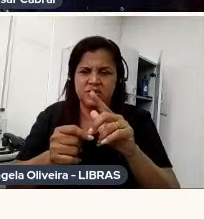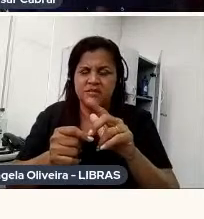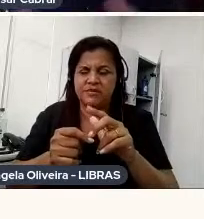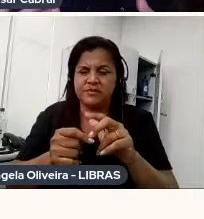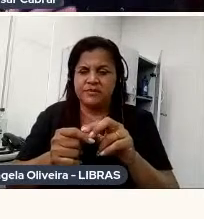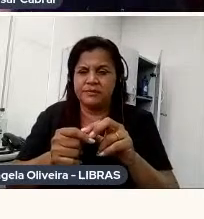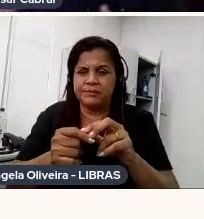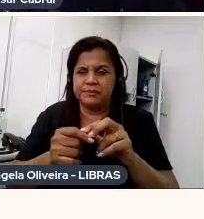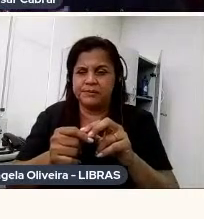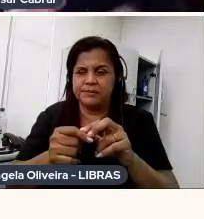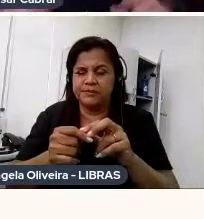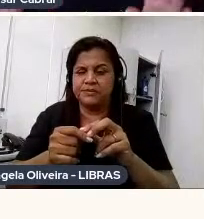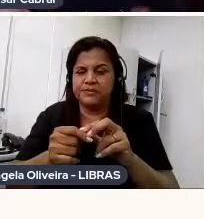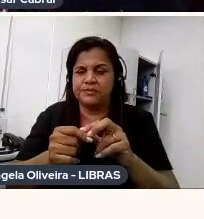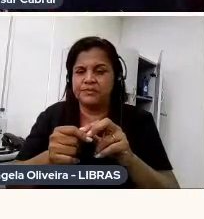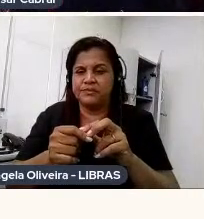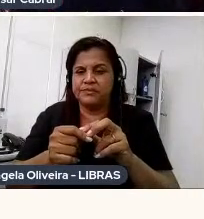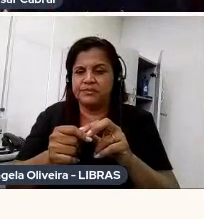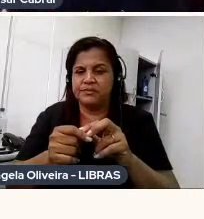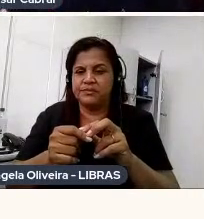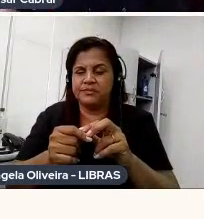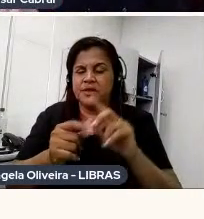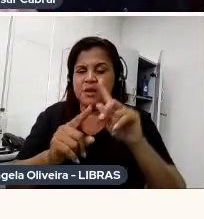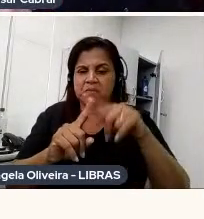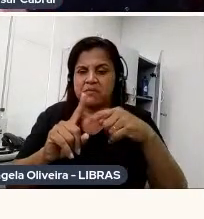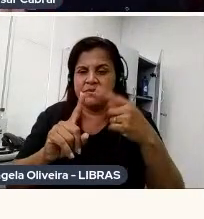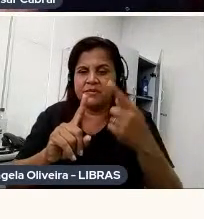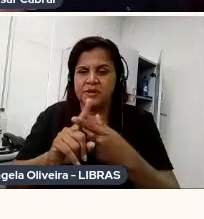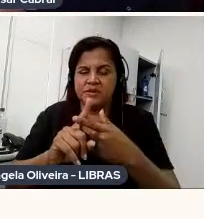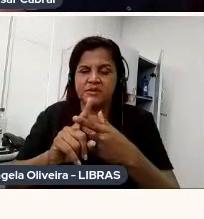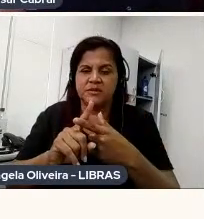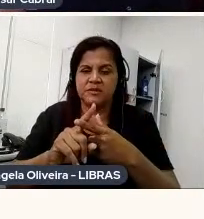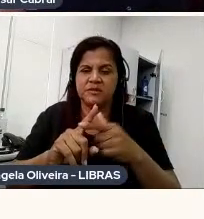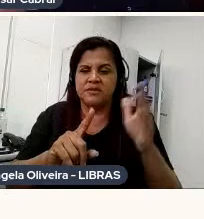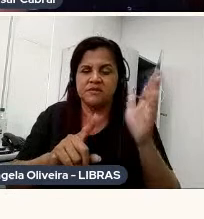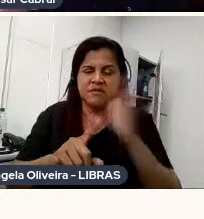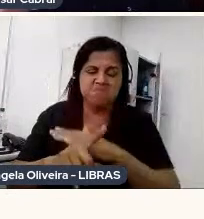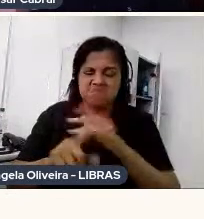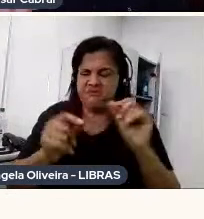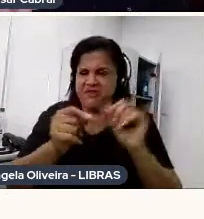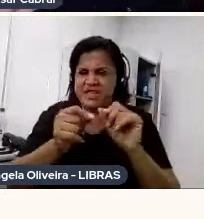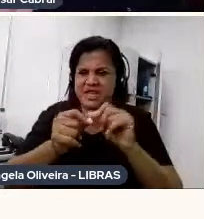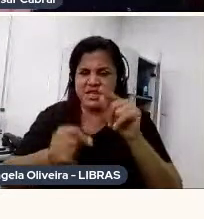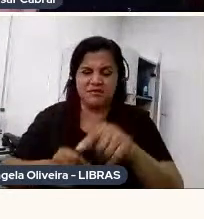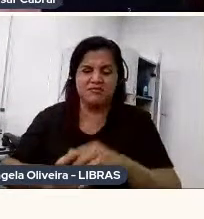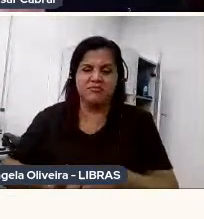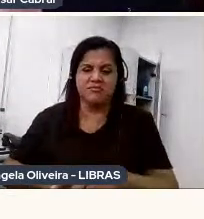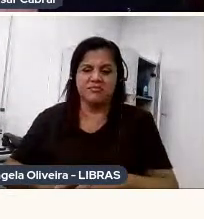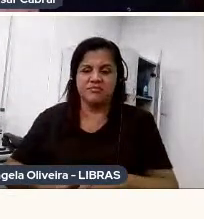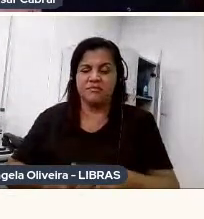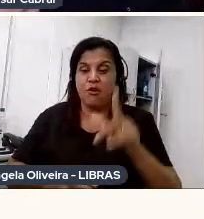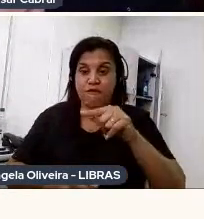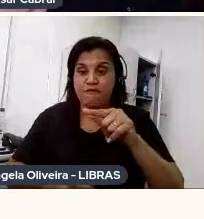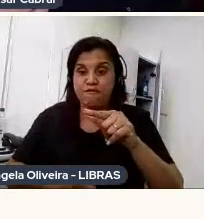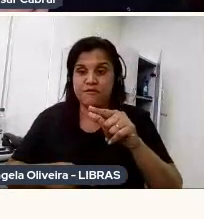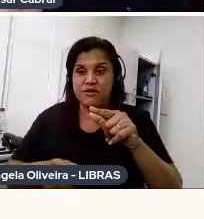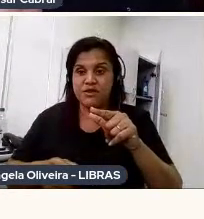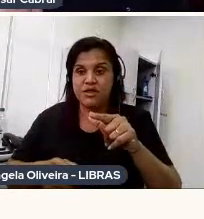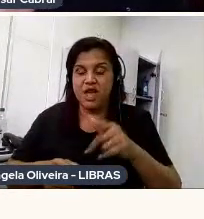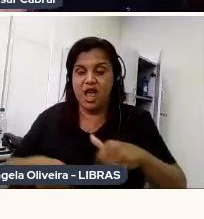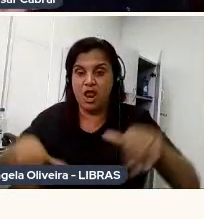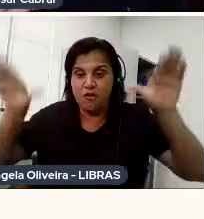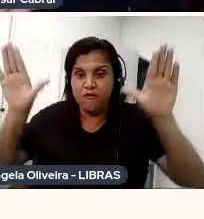como, como mais uma vez, ah, vamos lá, meter as caras e fazer isso, eu fiz ele voar sem uma rotoscopia depois, né, que hoje,